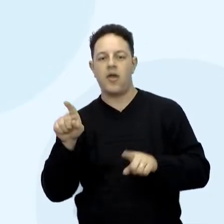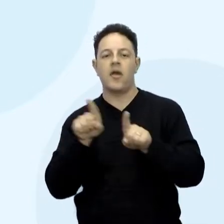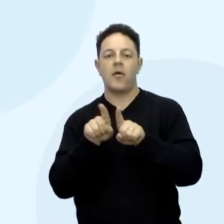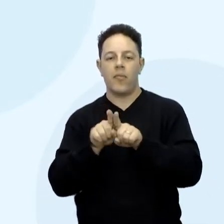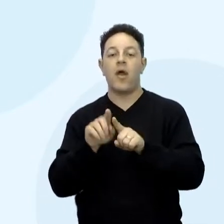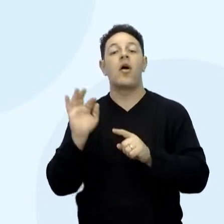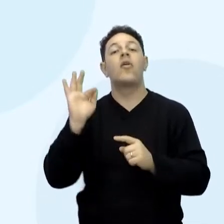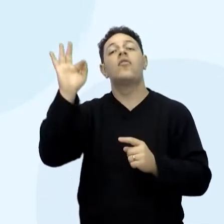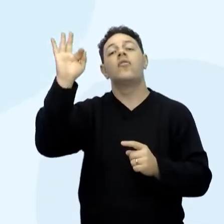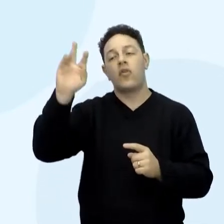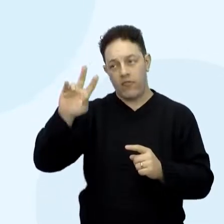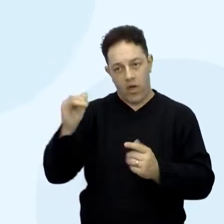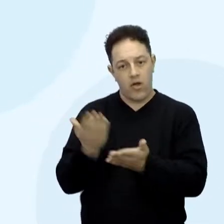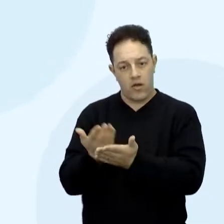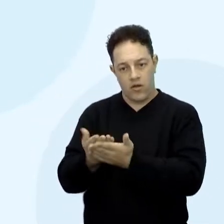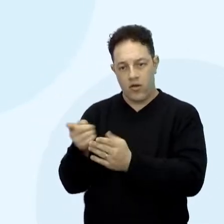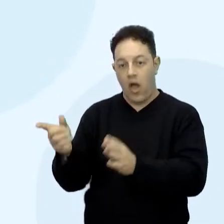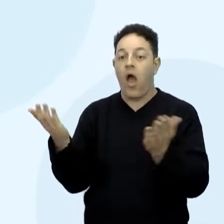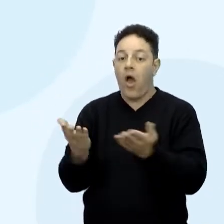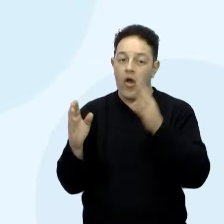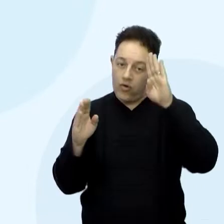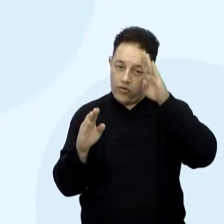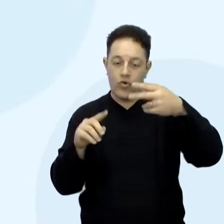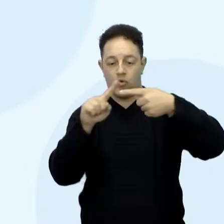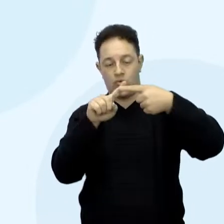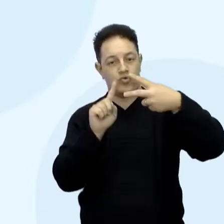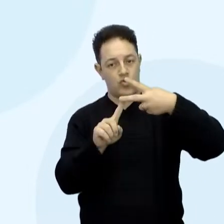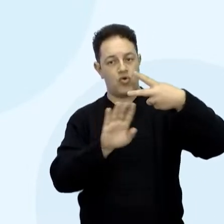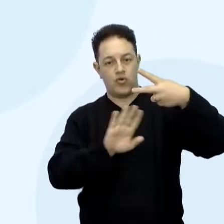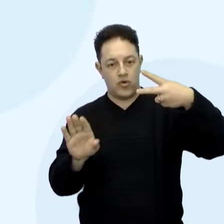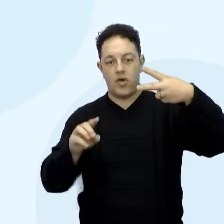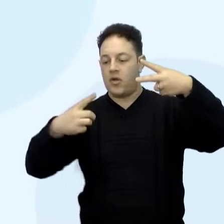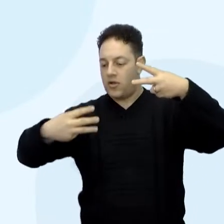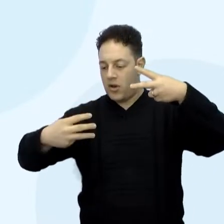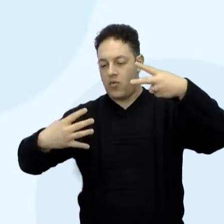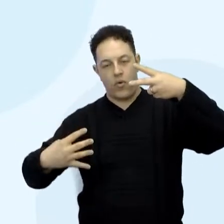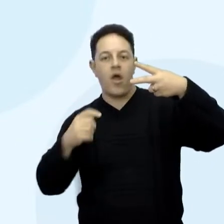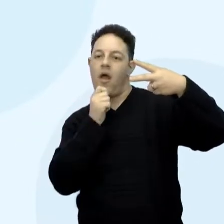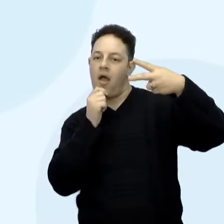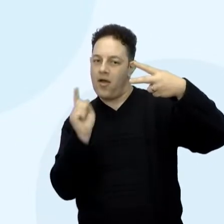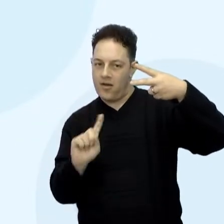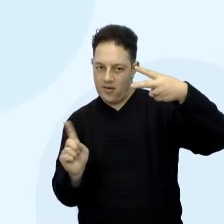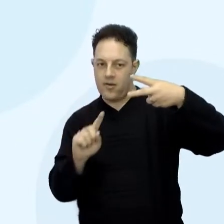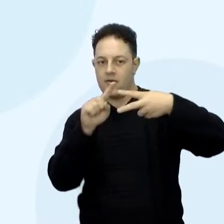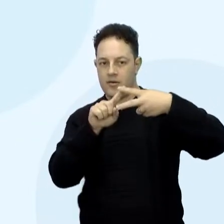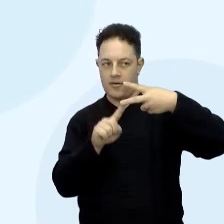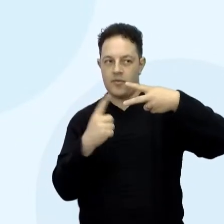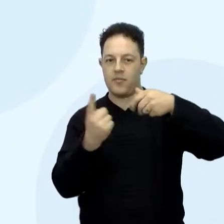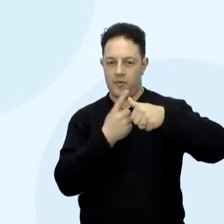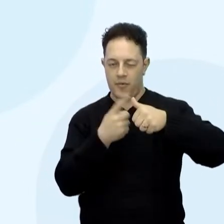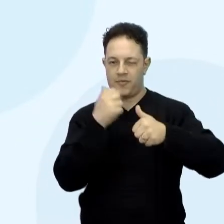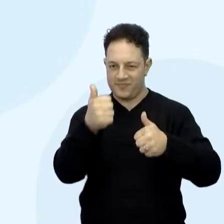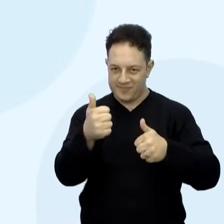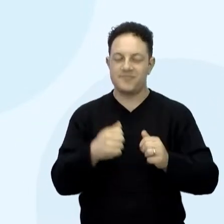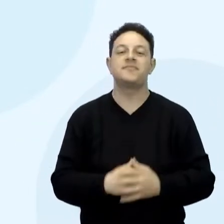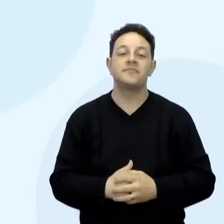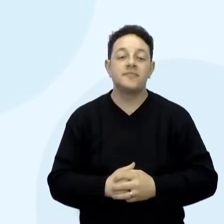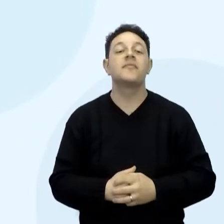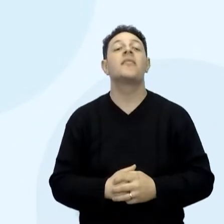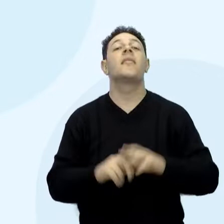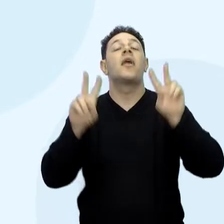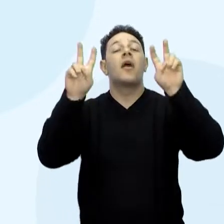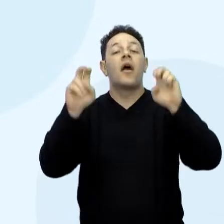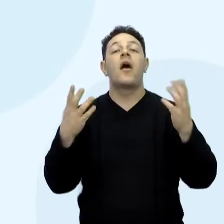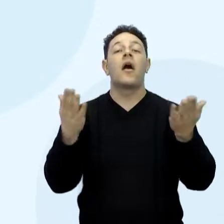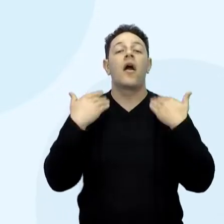futuramente, tá bom? Então, hoje a gente vai focar nos tópicos 1 e 2, falar especificamente do calor e dos gases. Bom, sobre